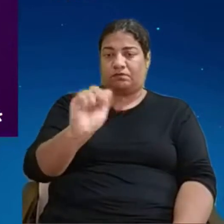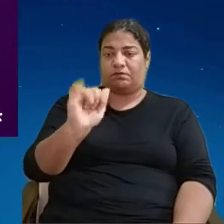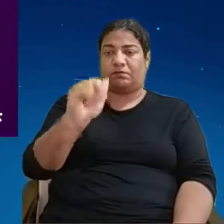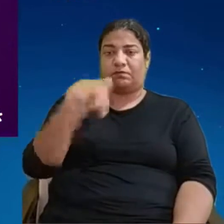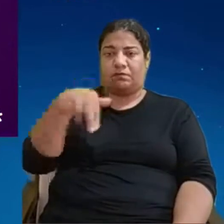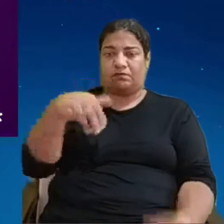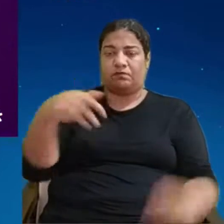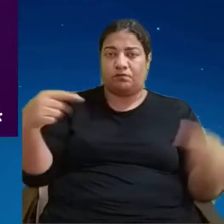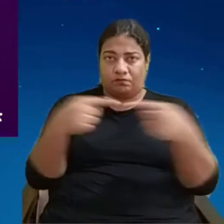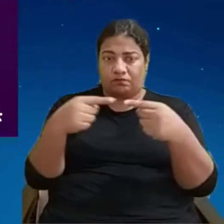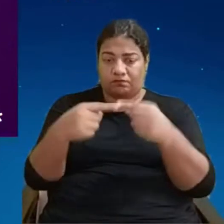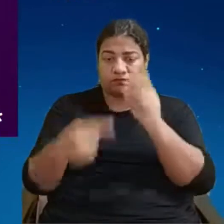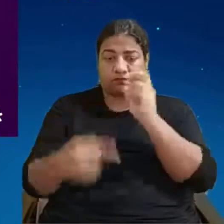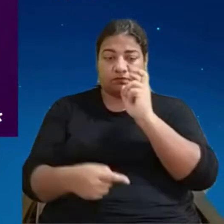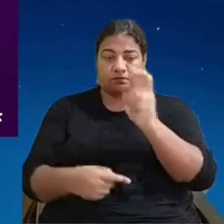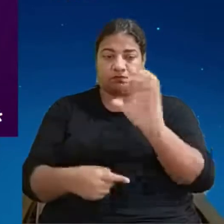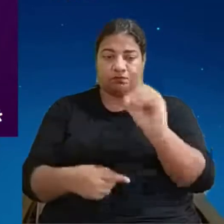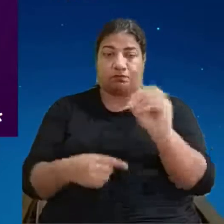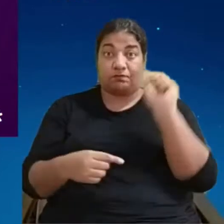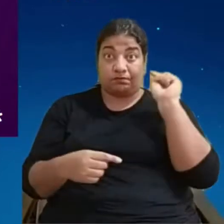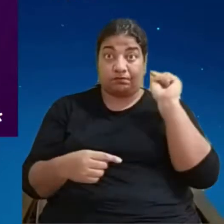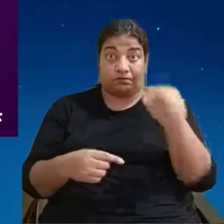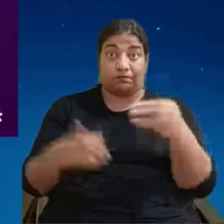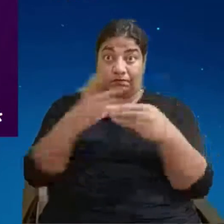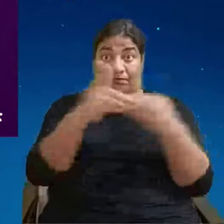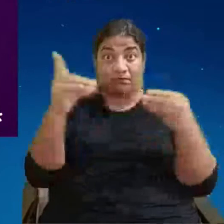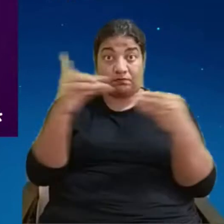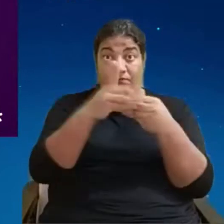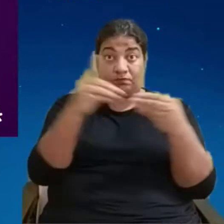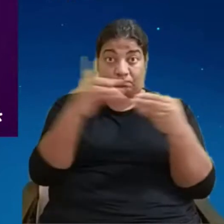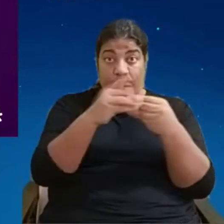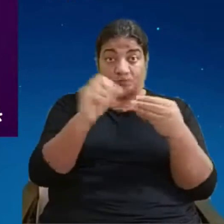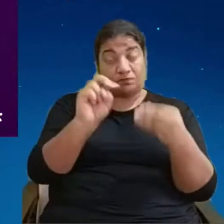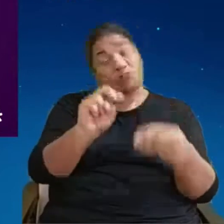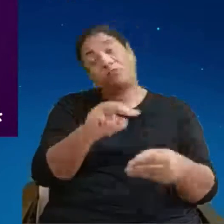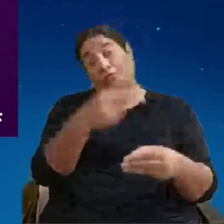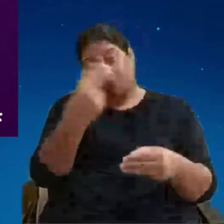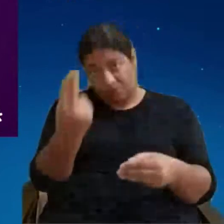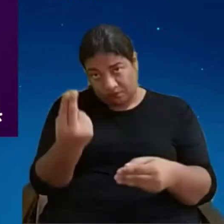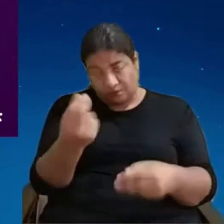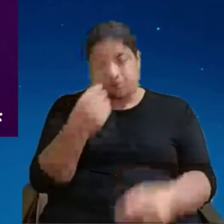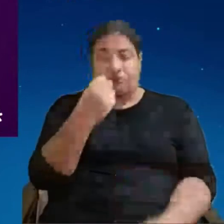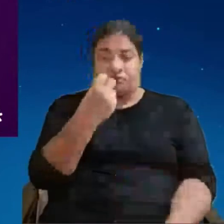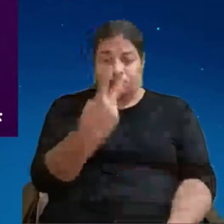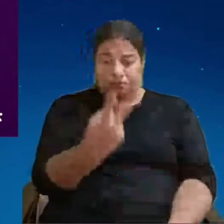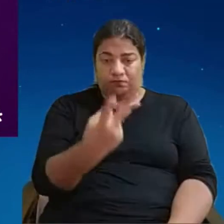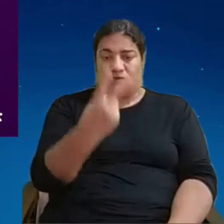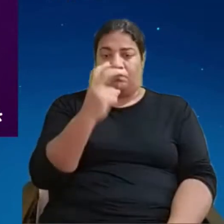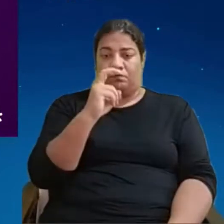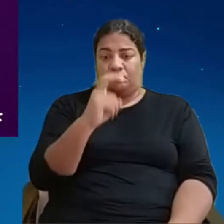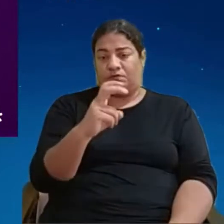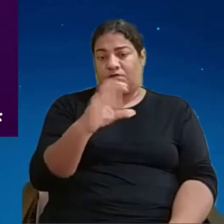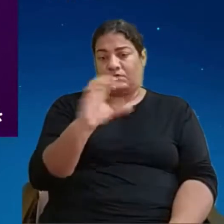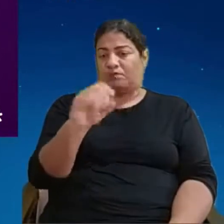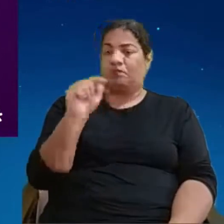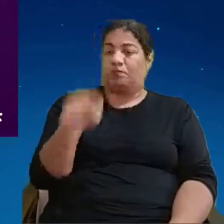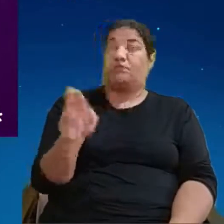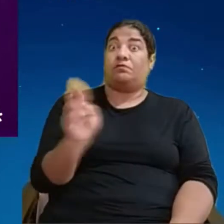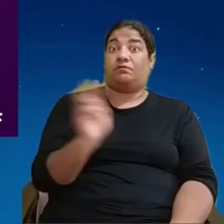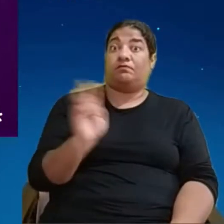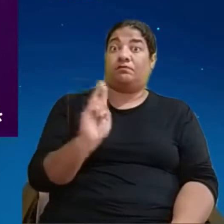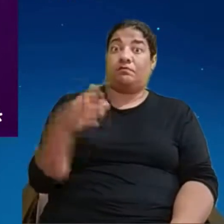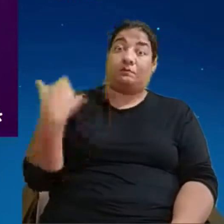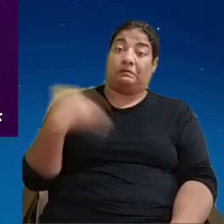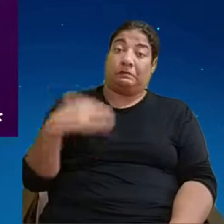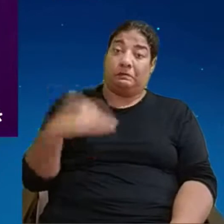em torno de 250 mil reais hoje eu não sei contar o Ethereum porque como esse mercado oscila demais eu